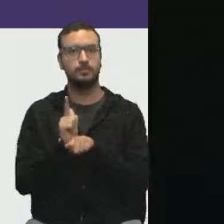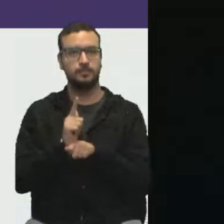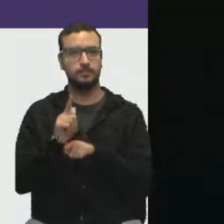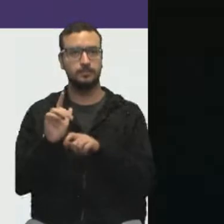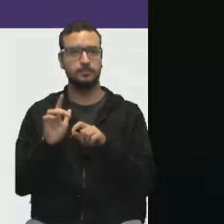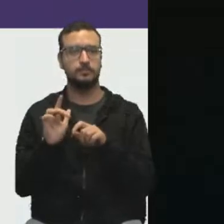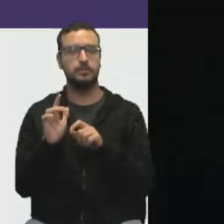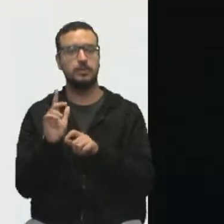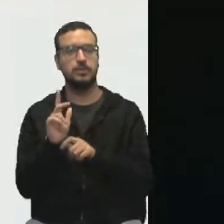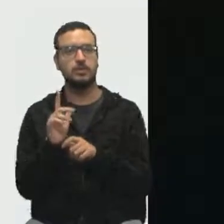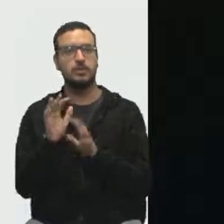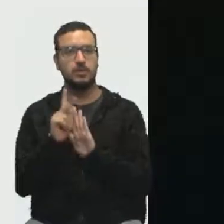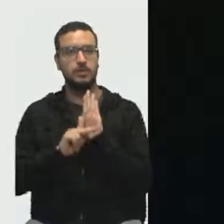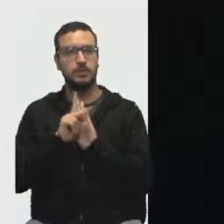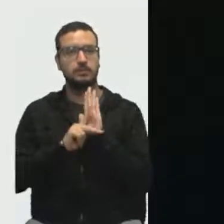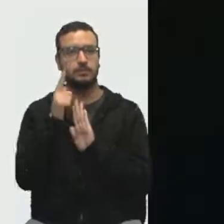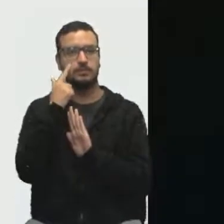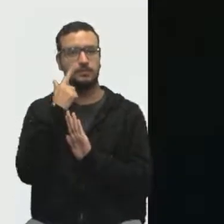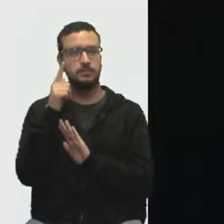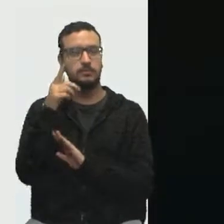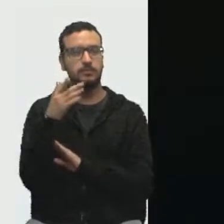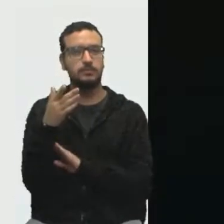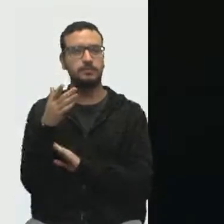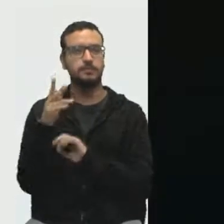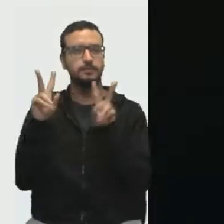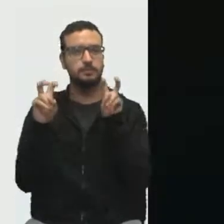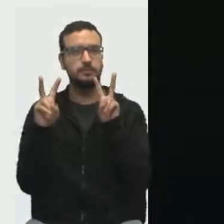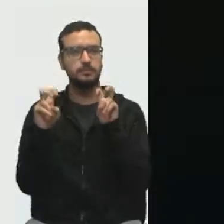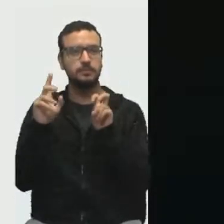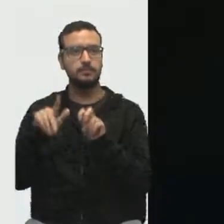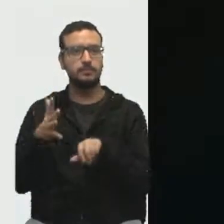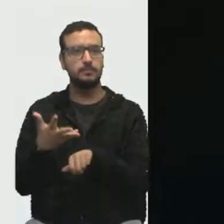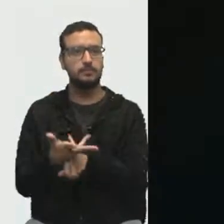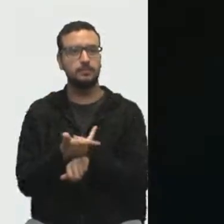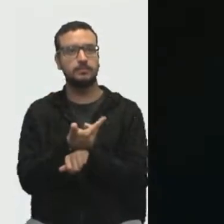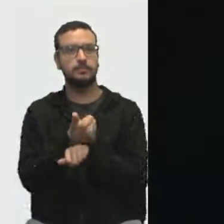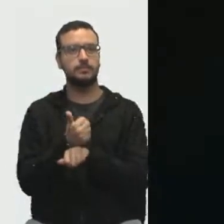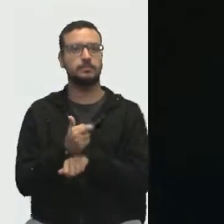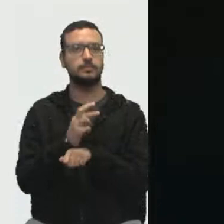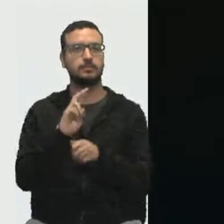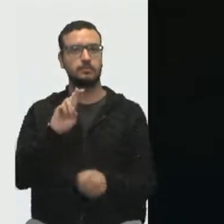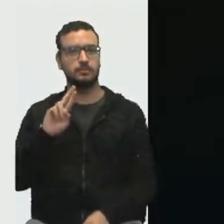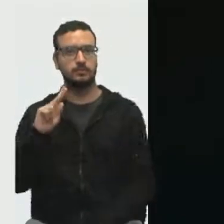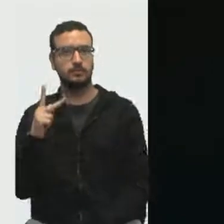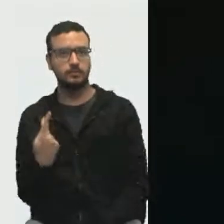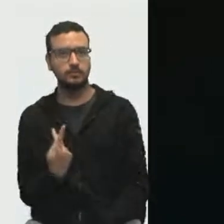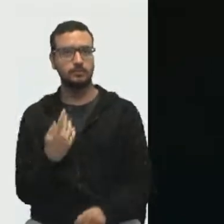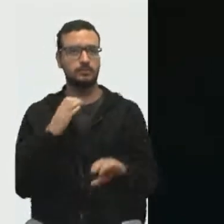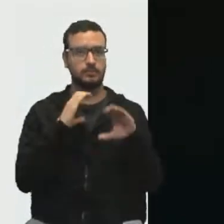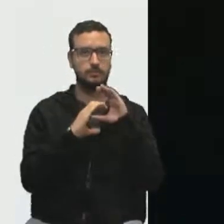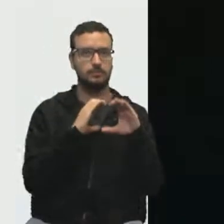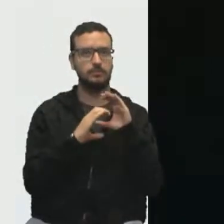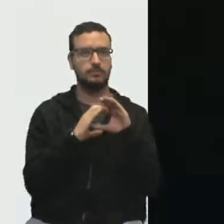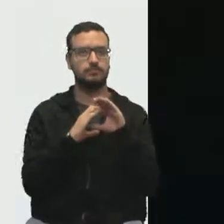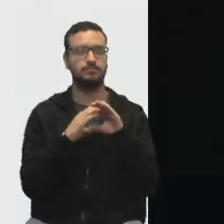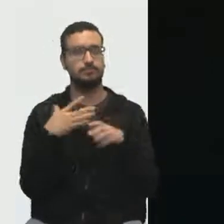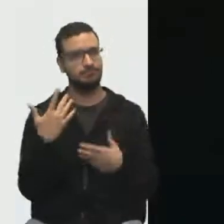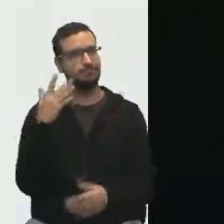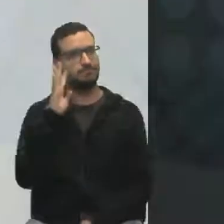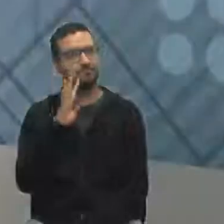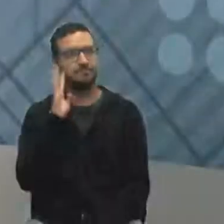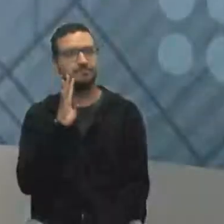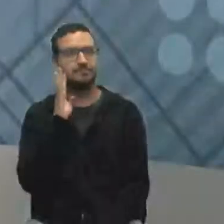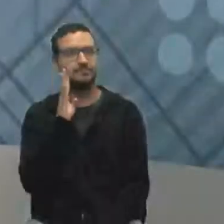comigo lá no nosso quadro, nosso tema hoje, qualidade, recursos humanos e comunicação. Então, olha que bacana, né?